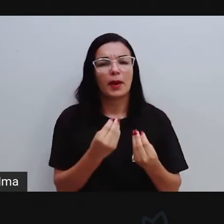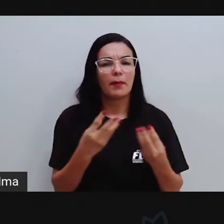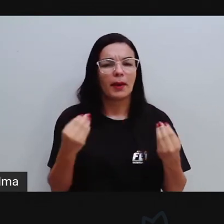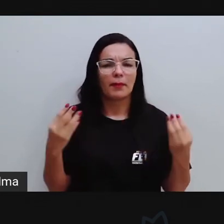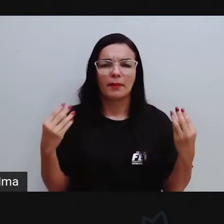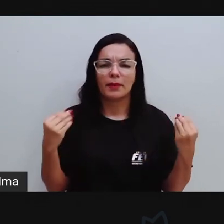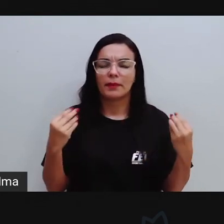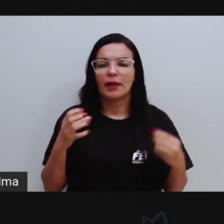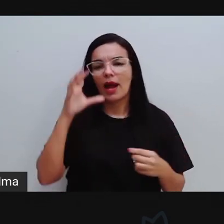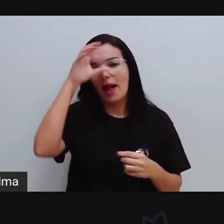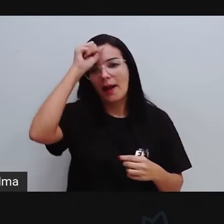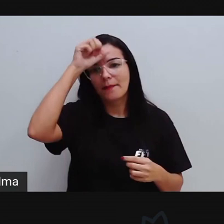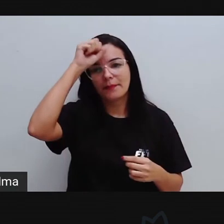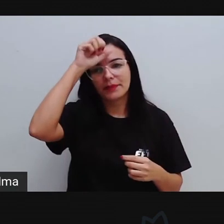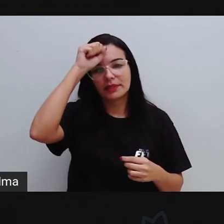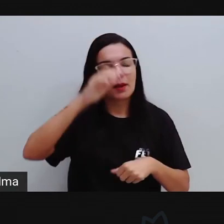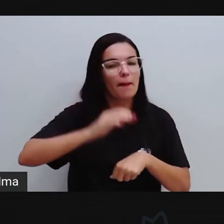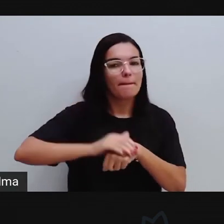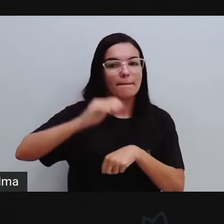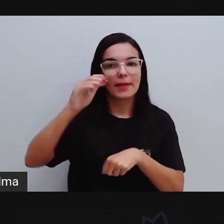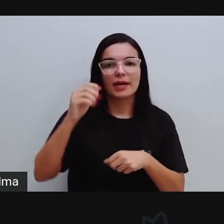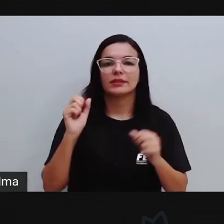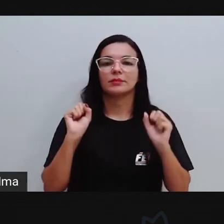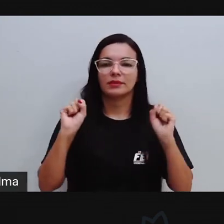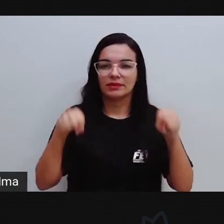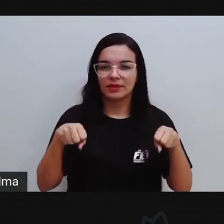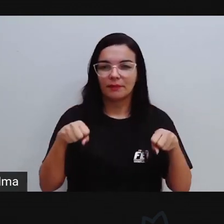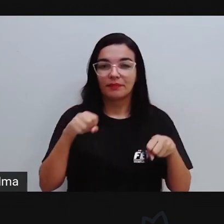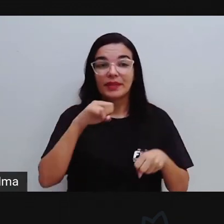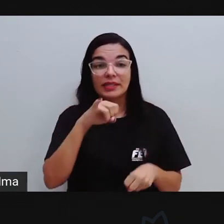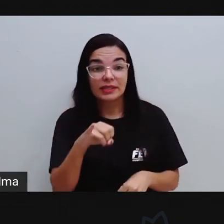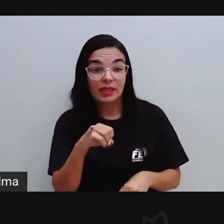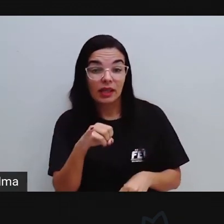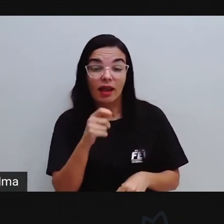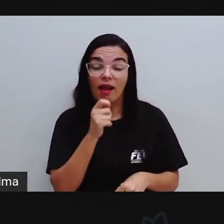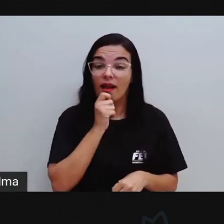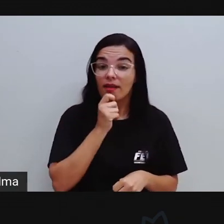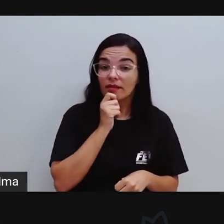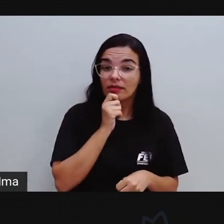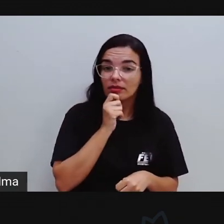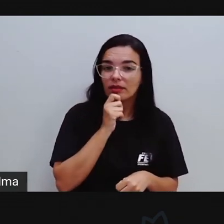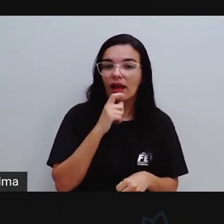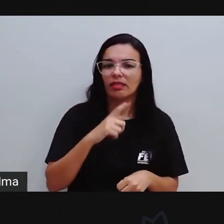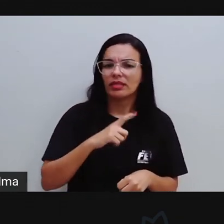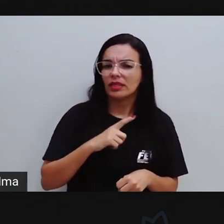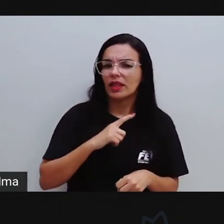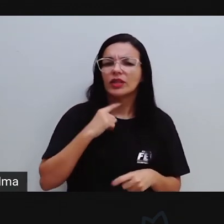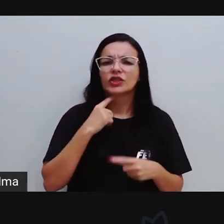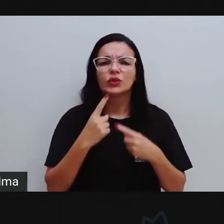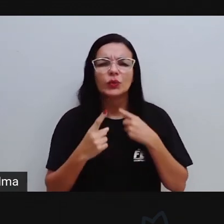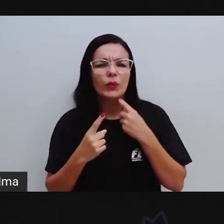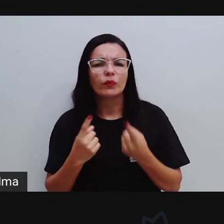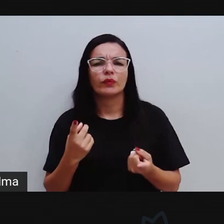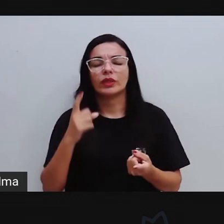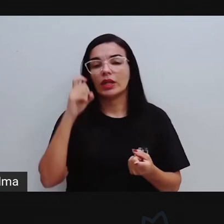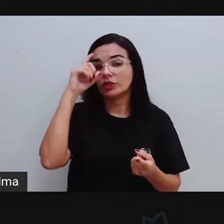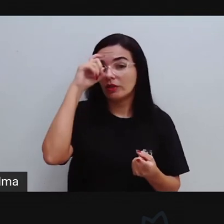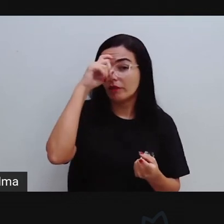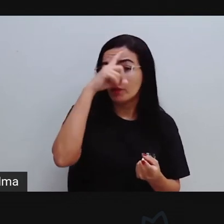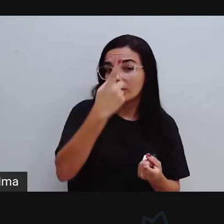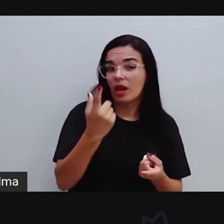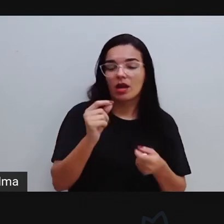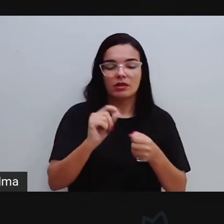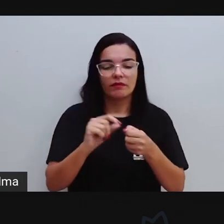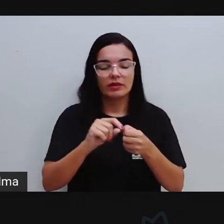aprender aí o máximo possível. se mesmo assim vocês sentirem ainda dúvida em realizar